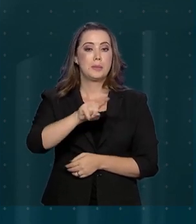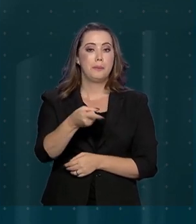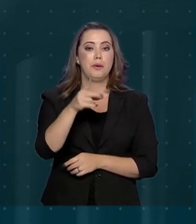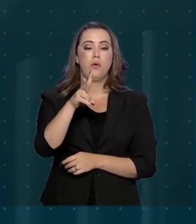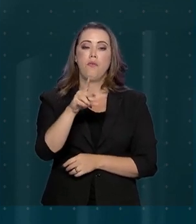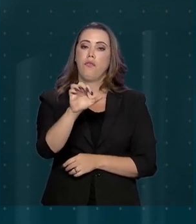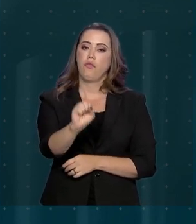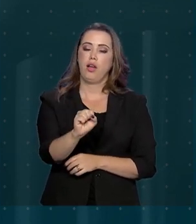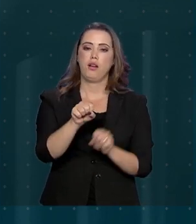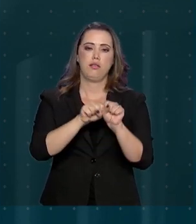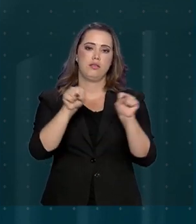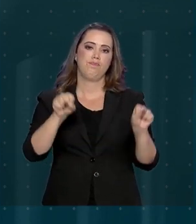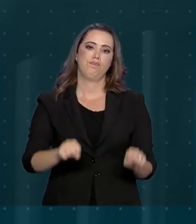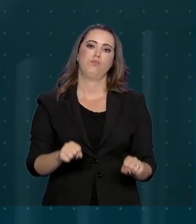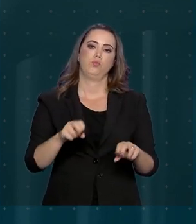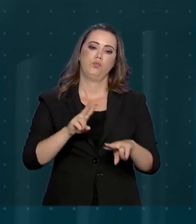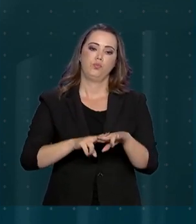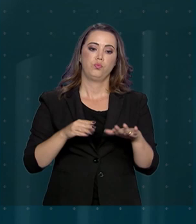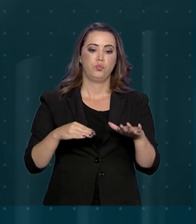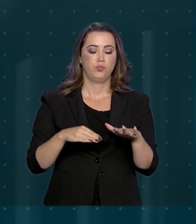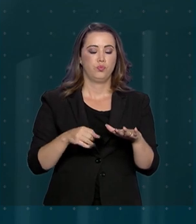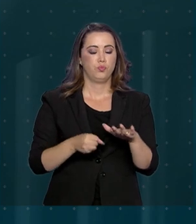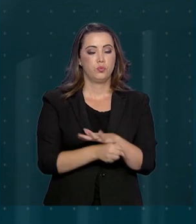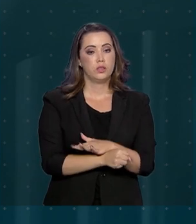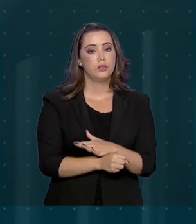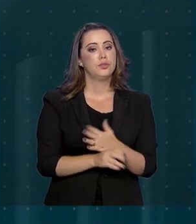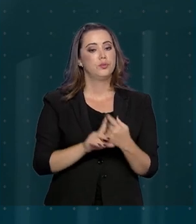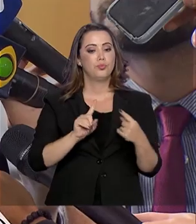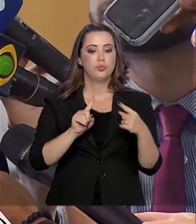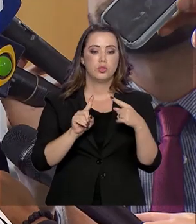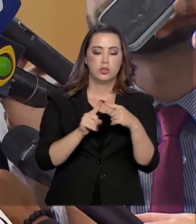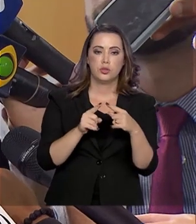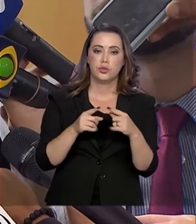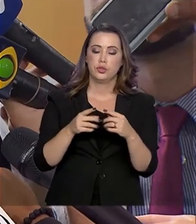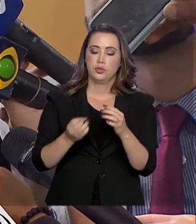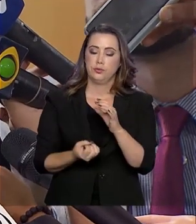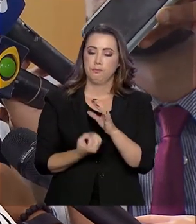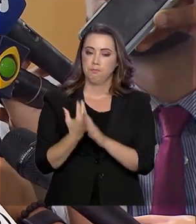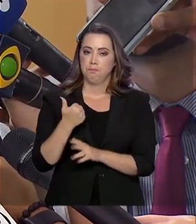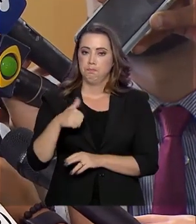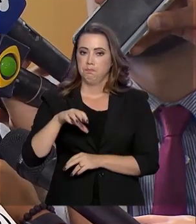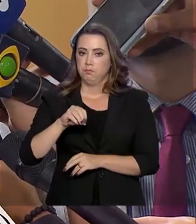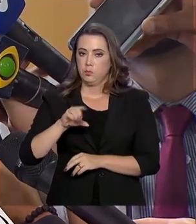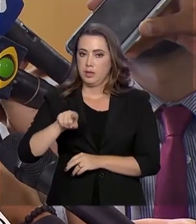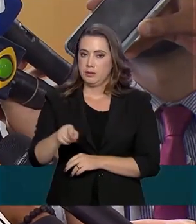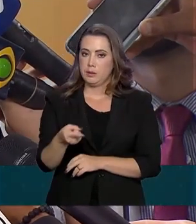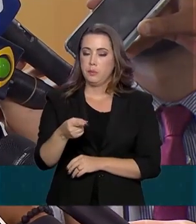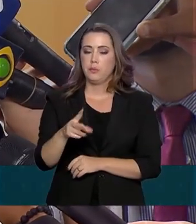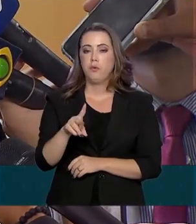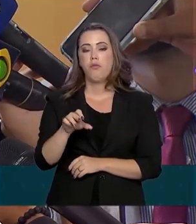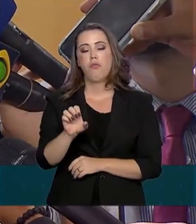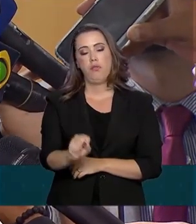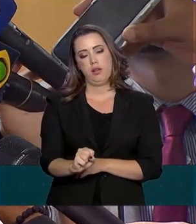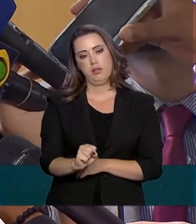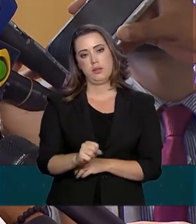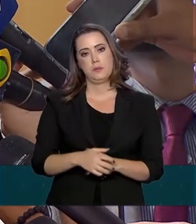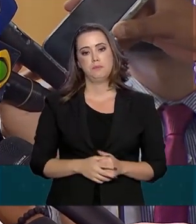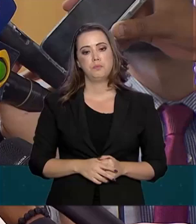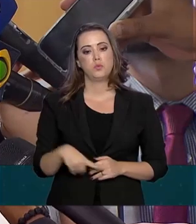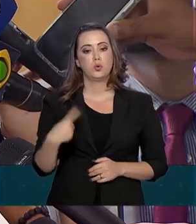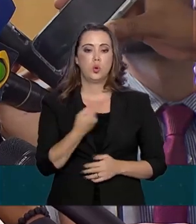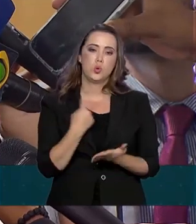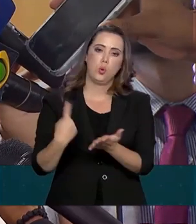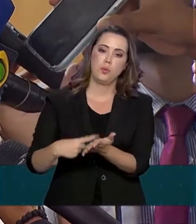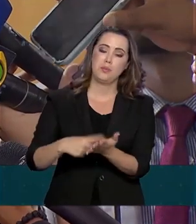é de que sejam criadas 100 mil vagas em prisões no país. É um compromisso do Departamento Penitenciário Nacional. Agora,